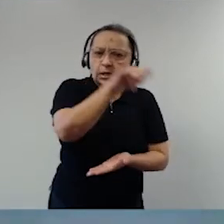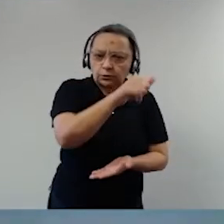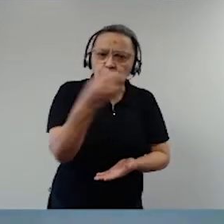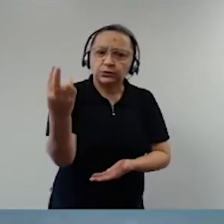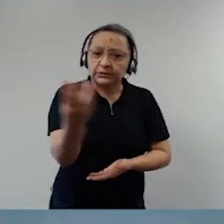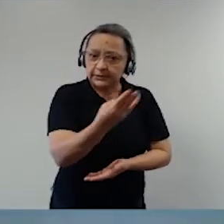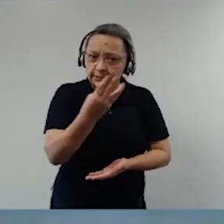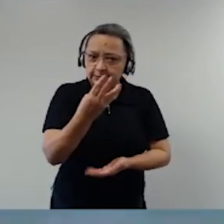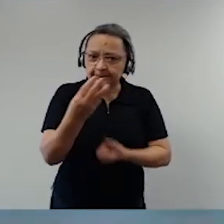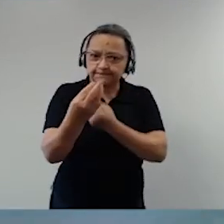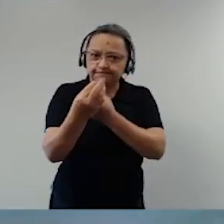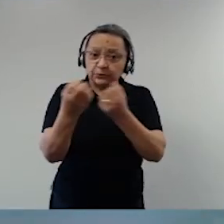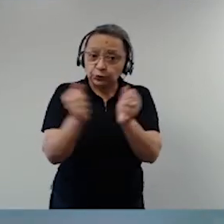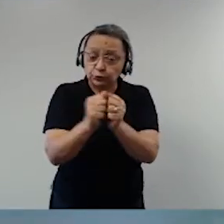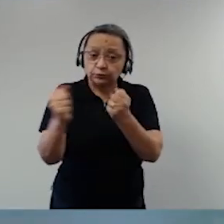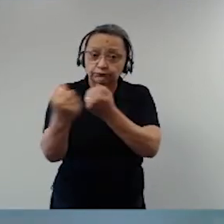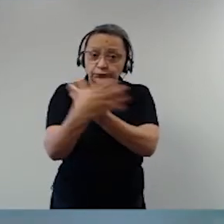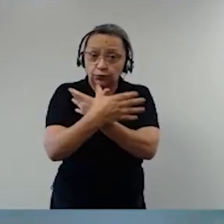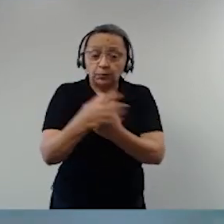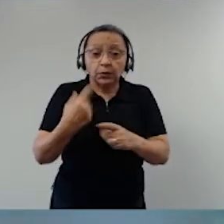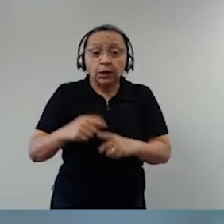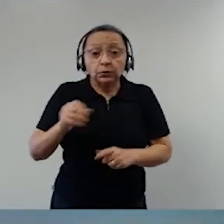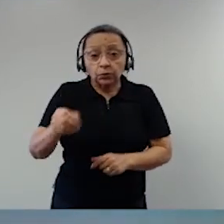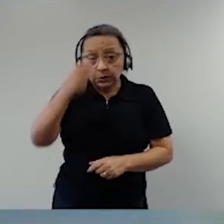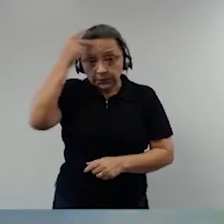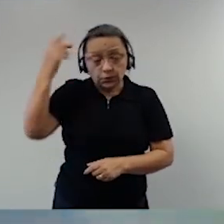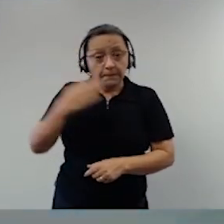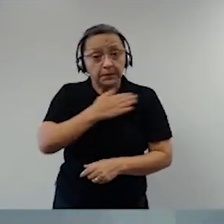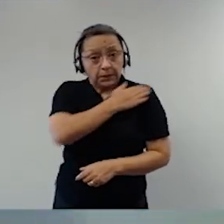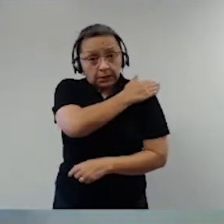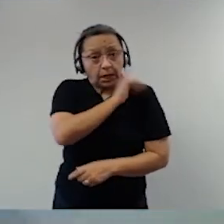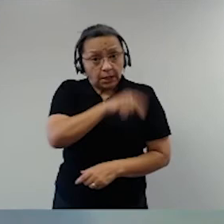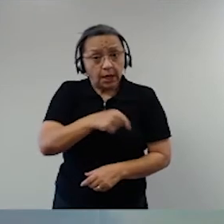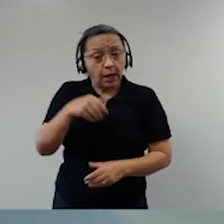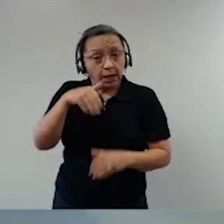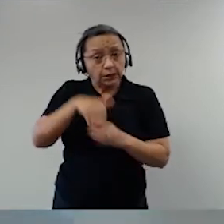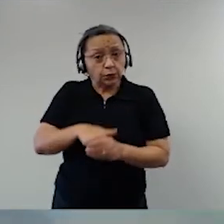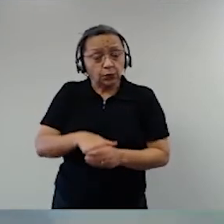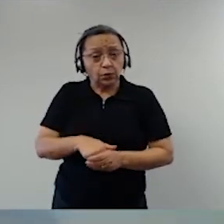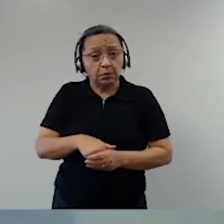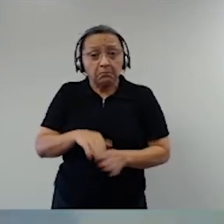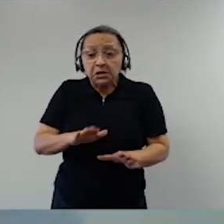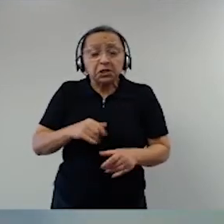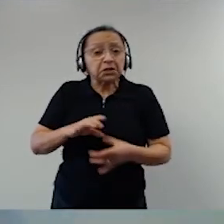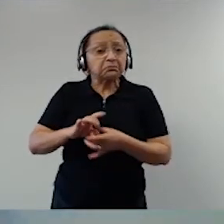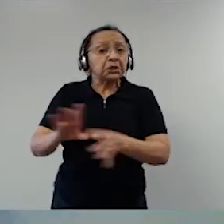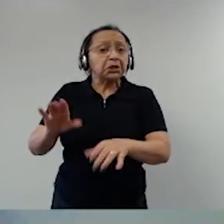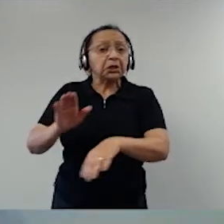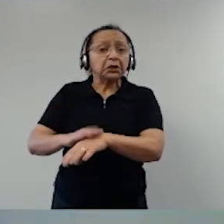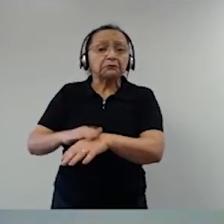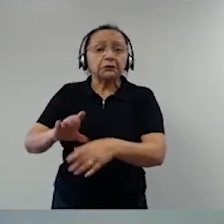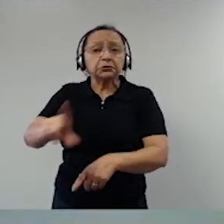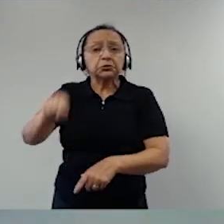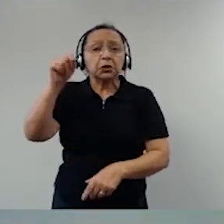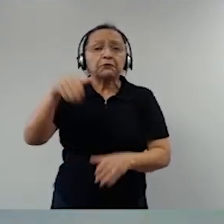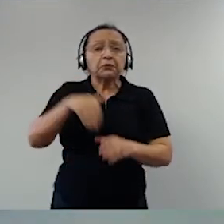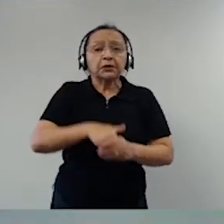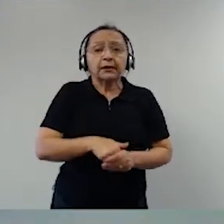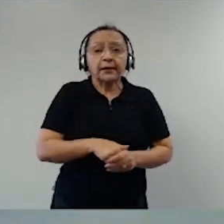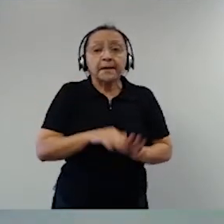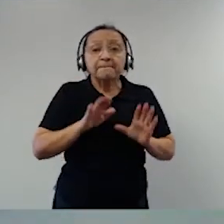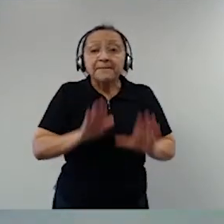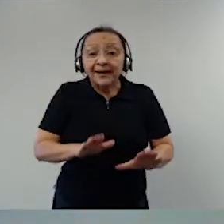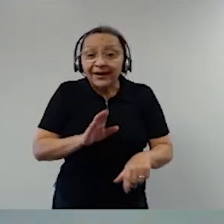Por quê? Porque todo militar é eleitor, mas quando ele vota em quem ele quiser, em partido que ele quiser, no candidato que ele quiser, mas quando ele vai